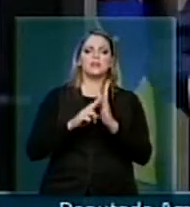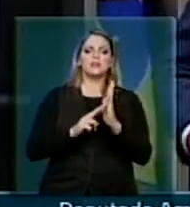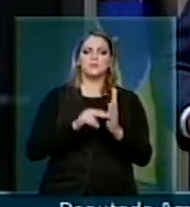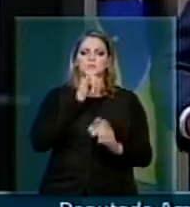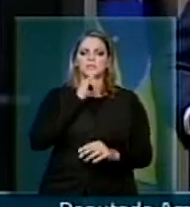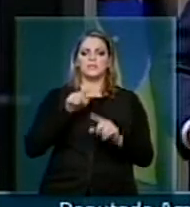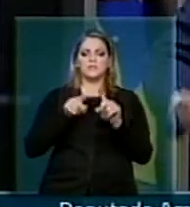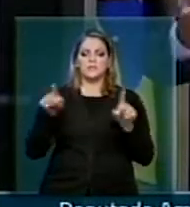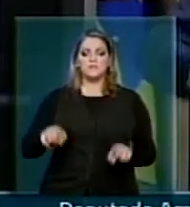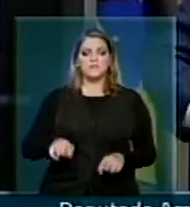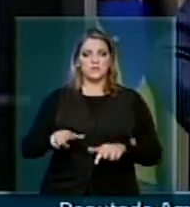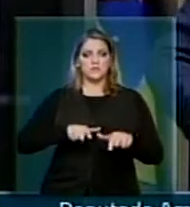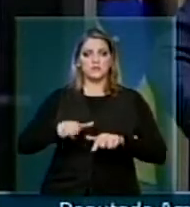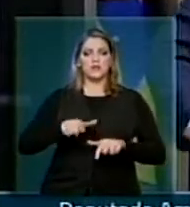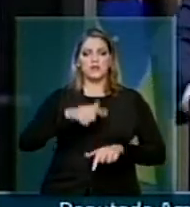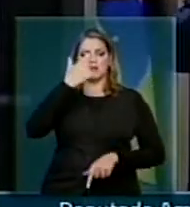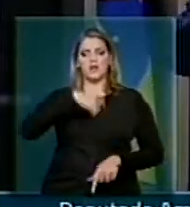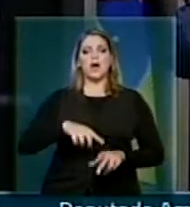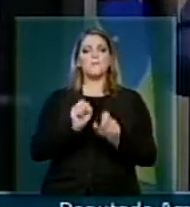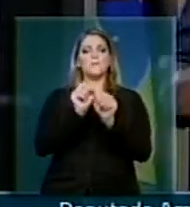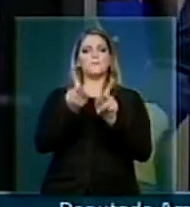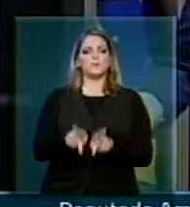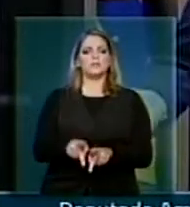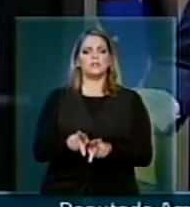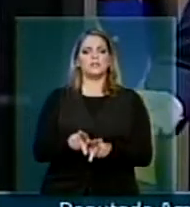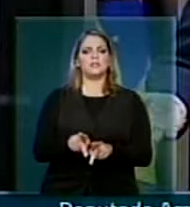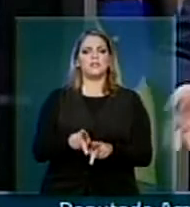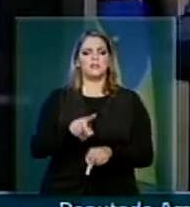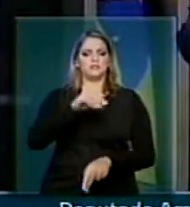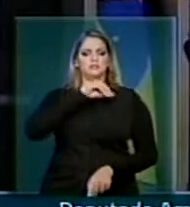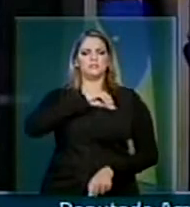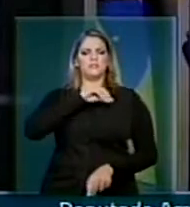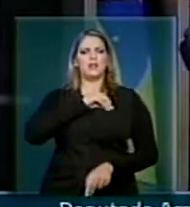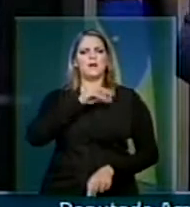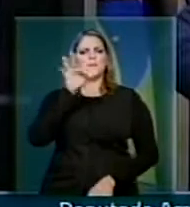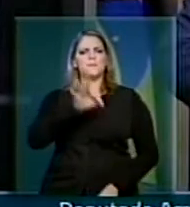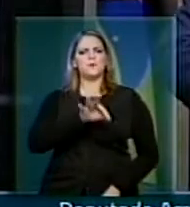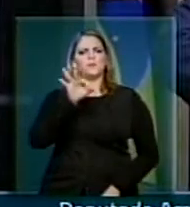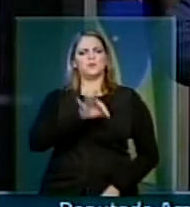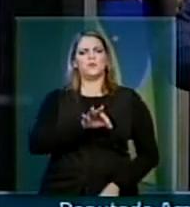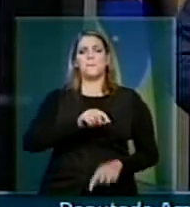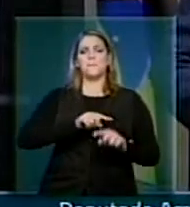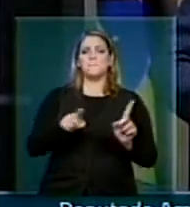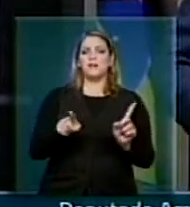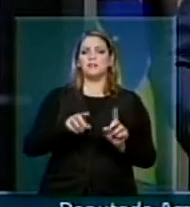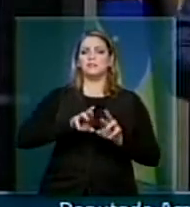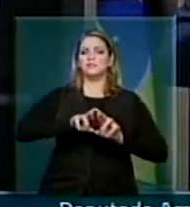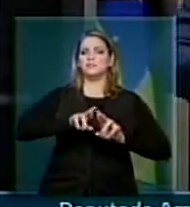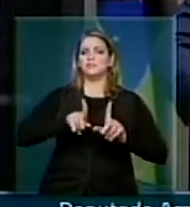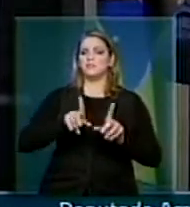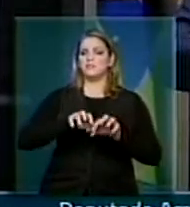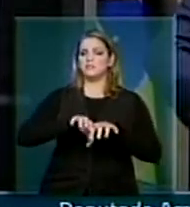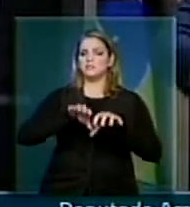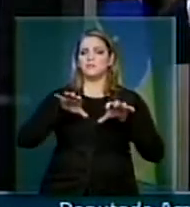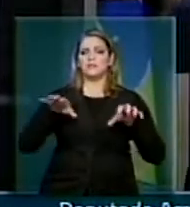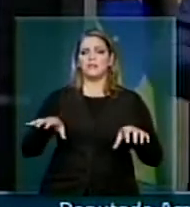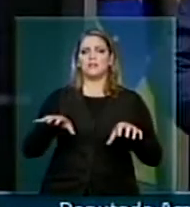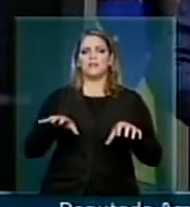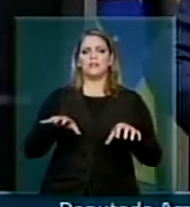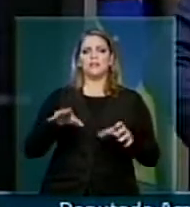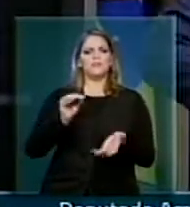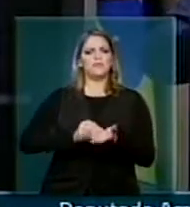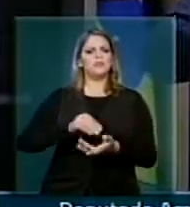os servidores públicos se aposentam com proventos proporcionais. Mais uma distinção iníqua, mais uma distinção